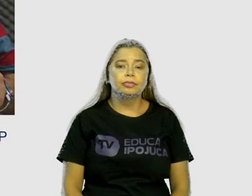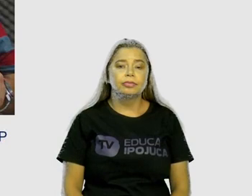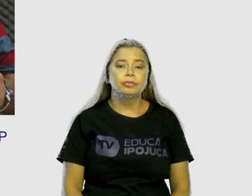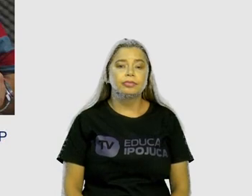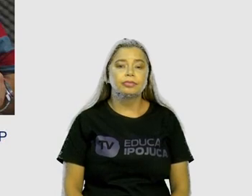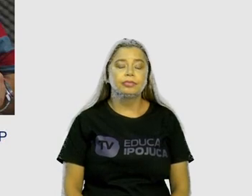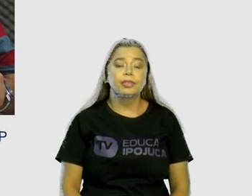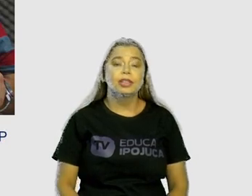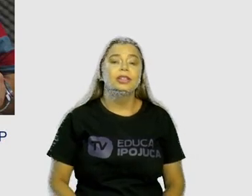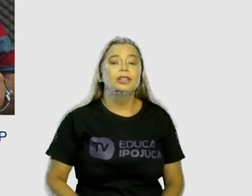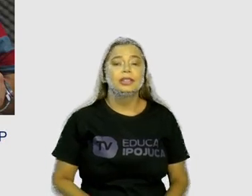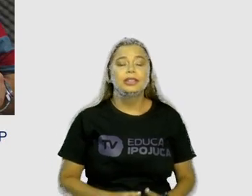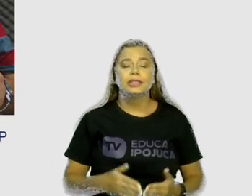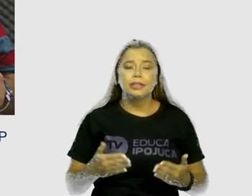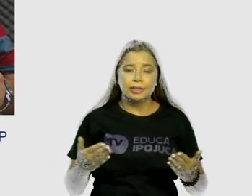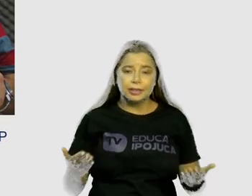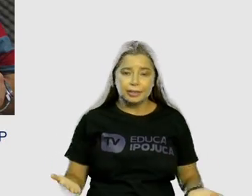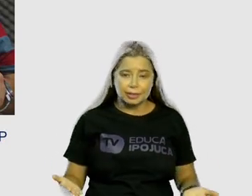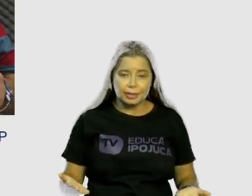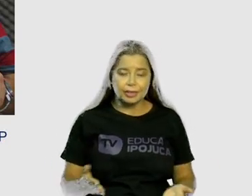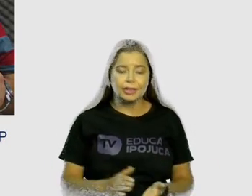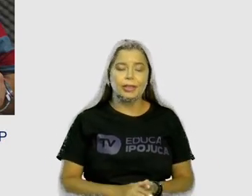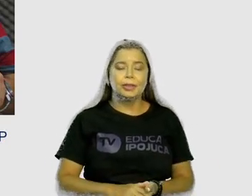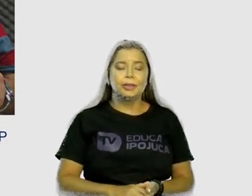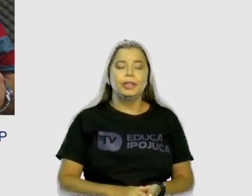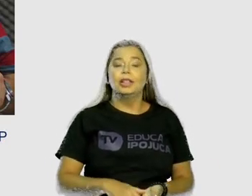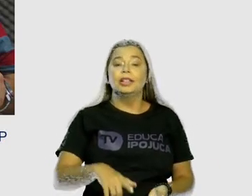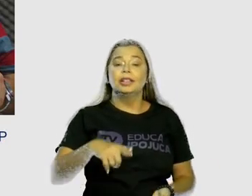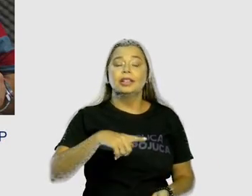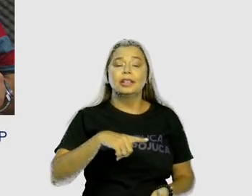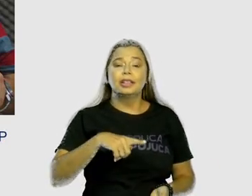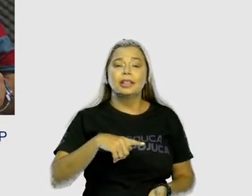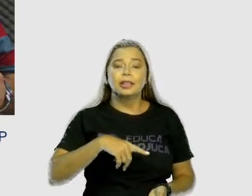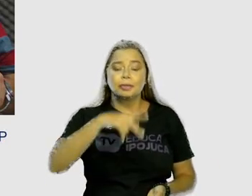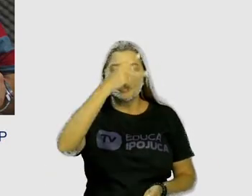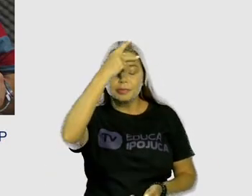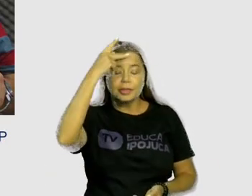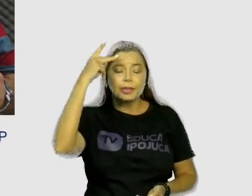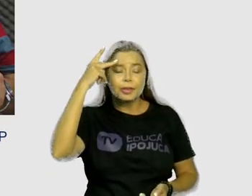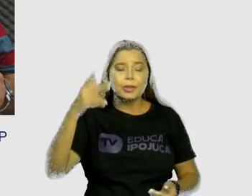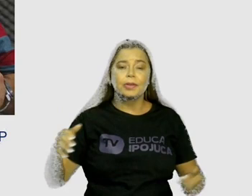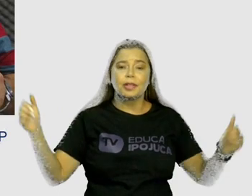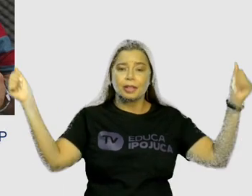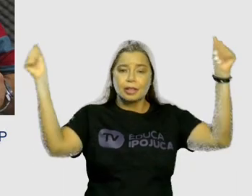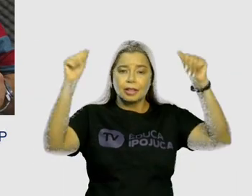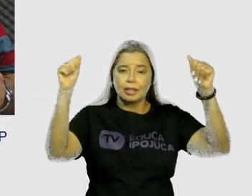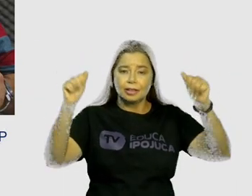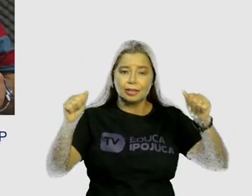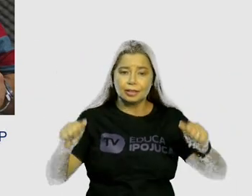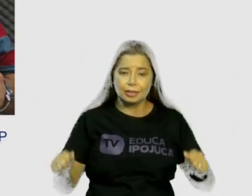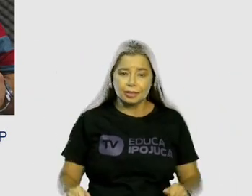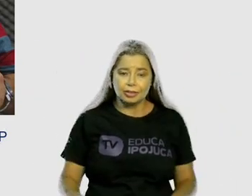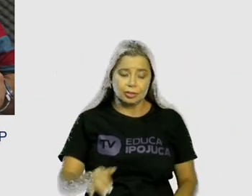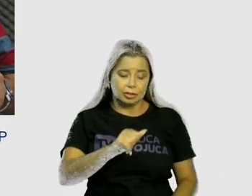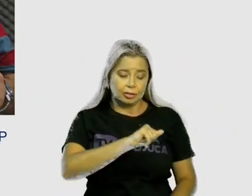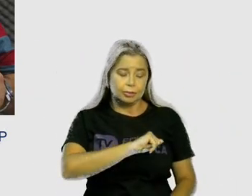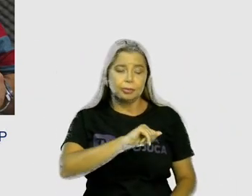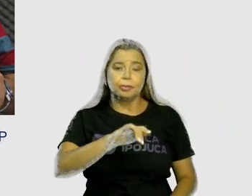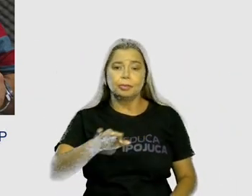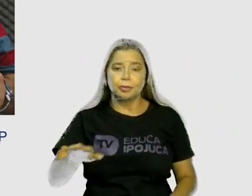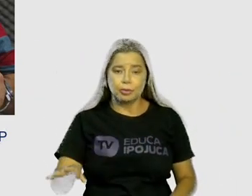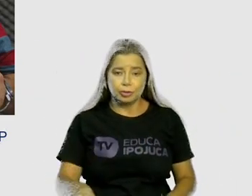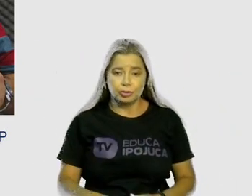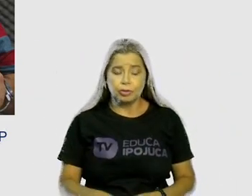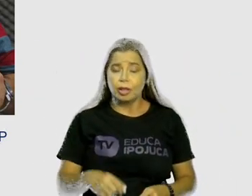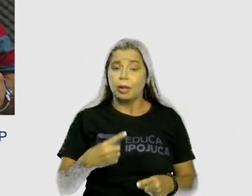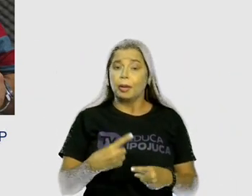E aí nossos maravilhosos artistas aqui do Ipojuca, apenas uma representatividade, porque eu tenho certeza que temos diversos outros